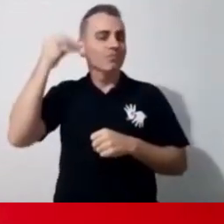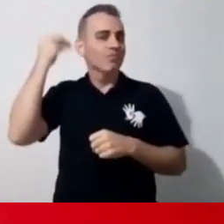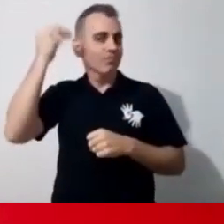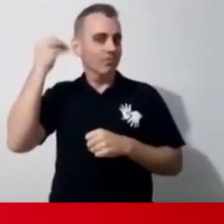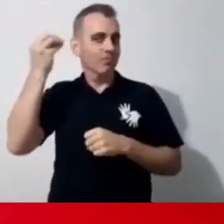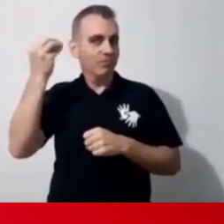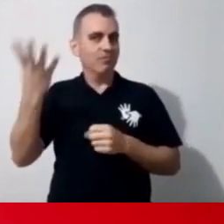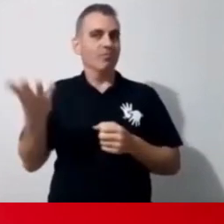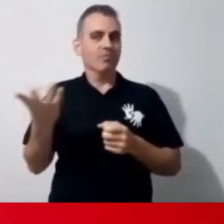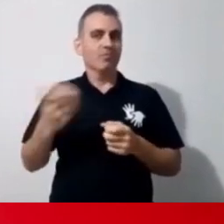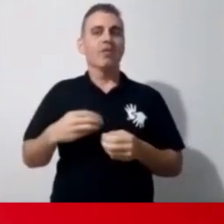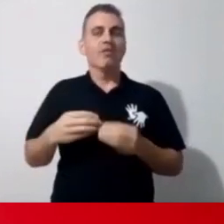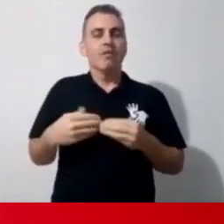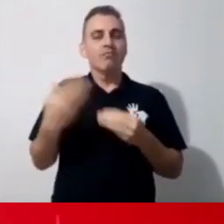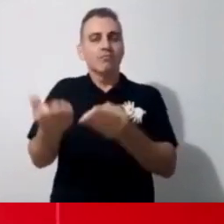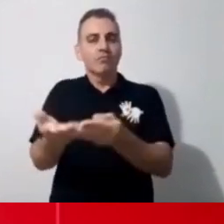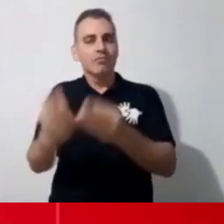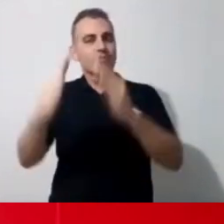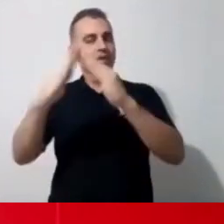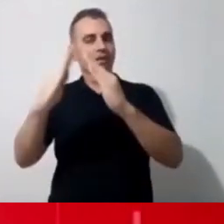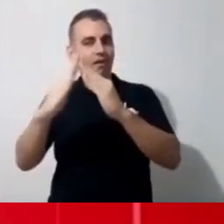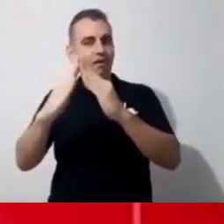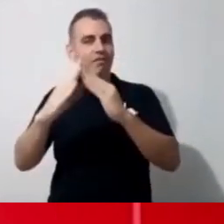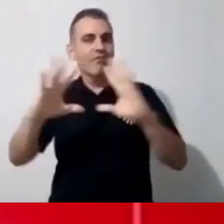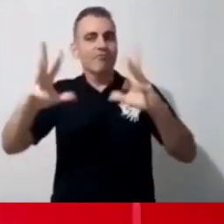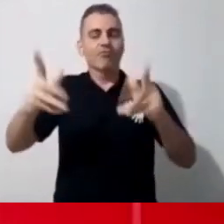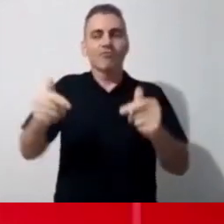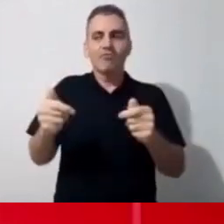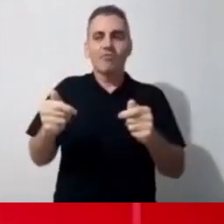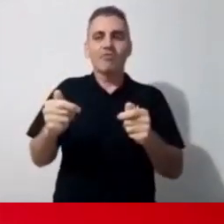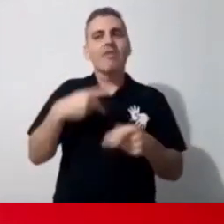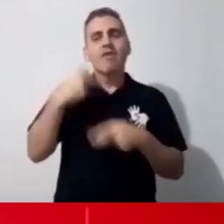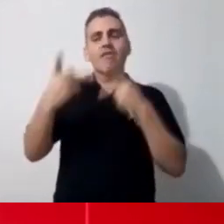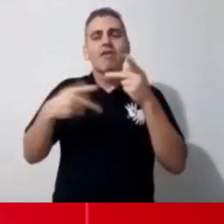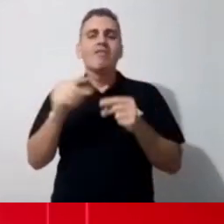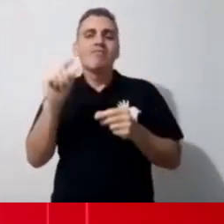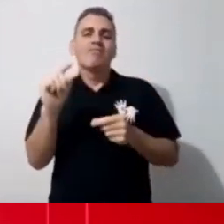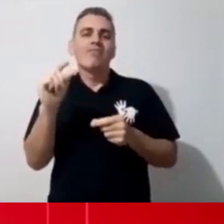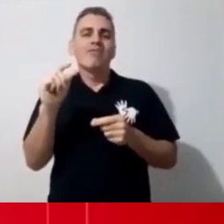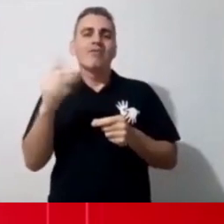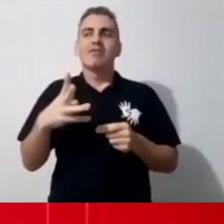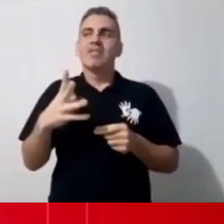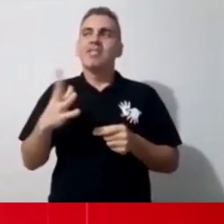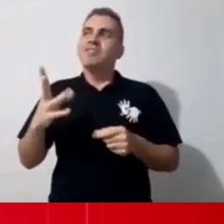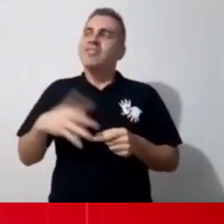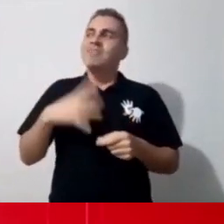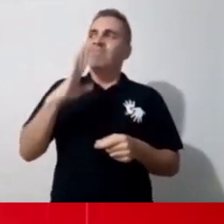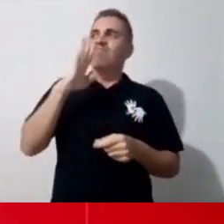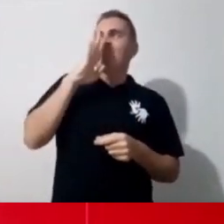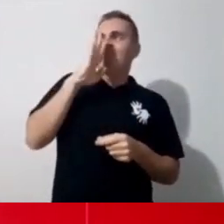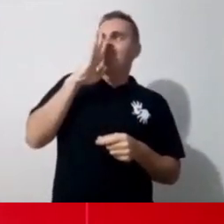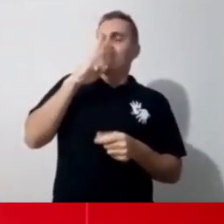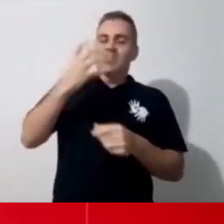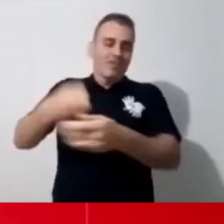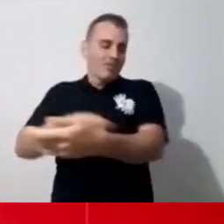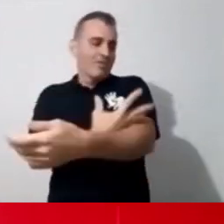casa de vocês esse assunto que nos leva a encantar quando a gente convive